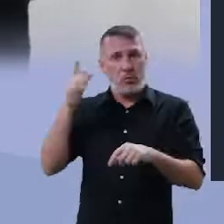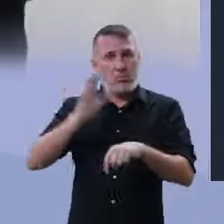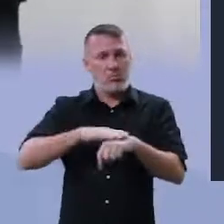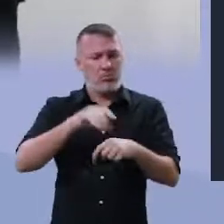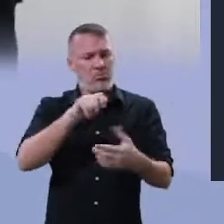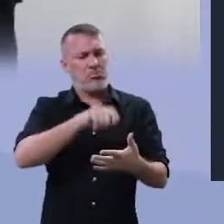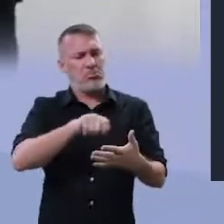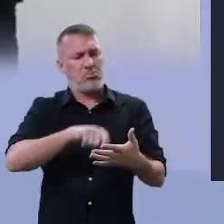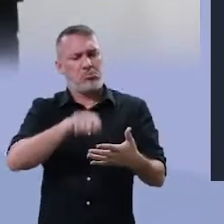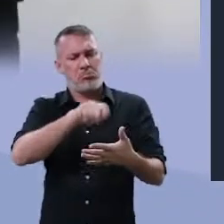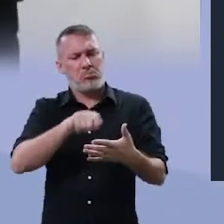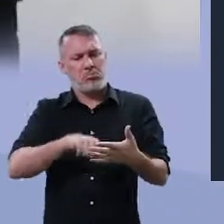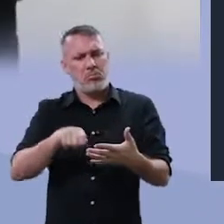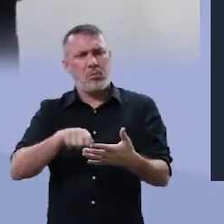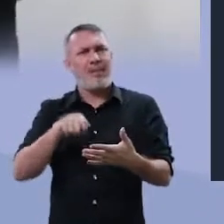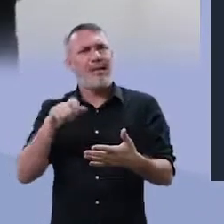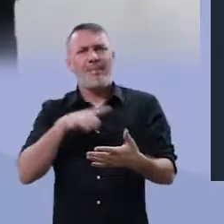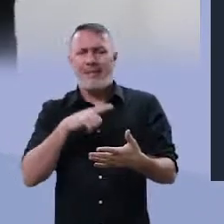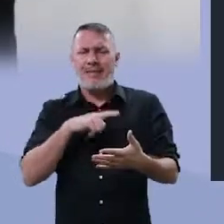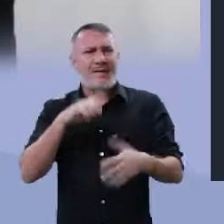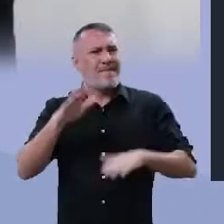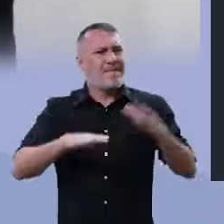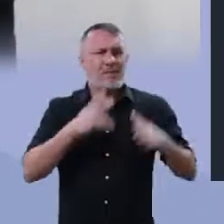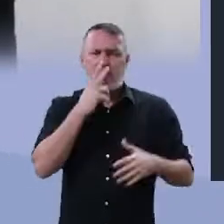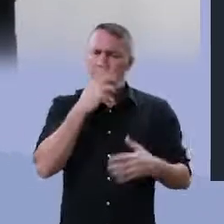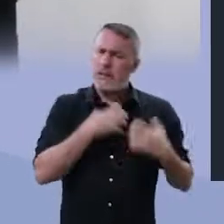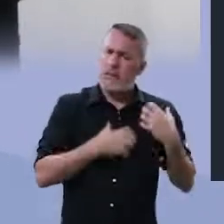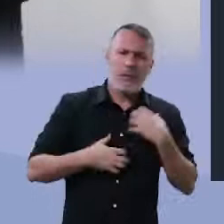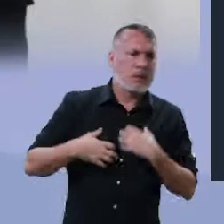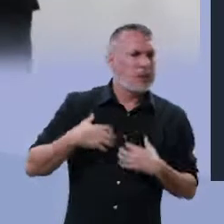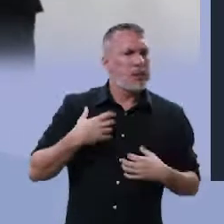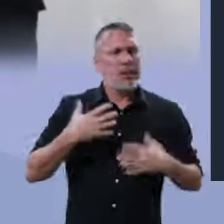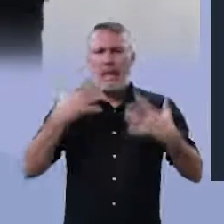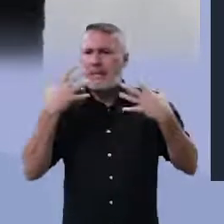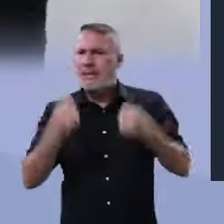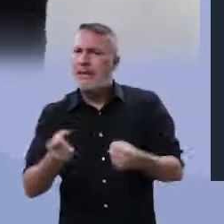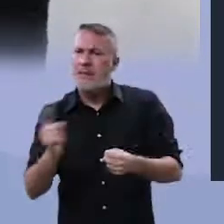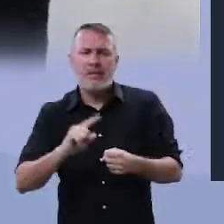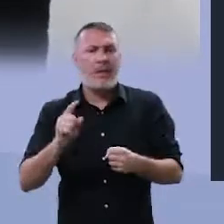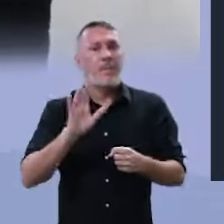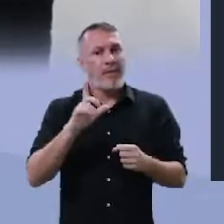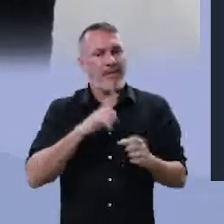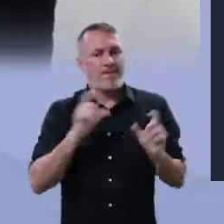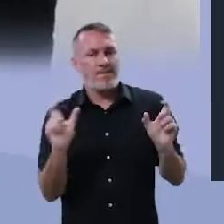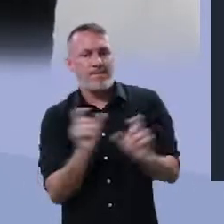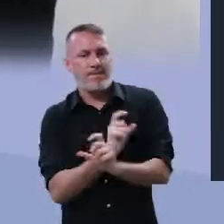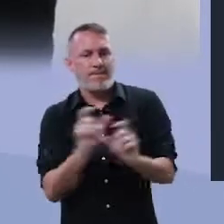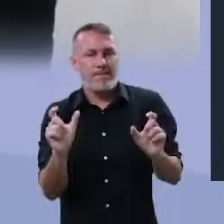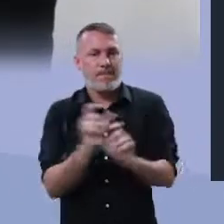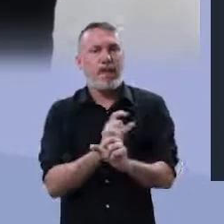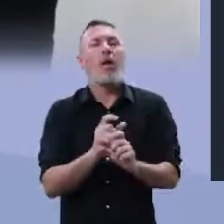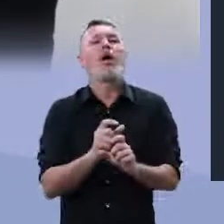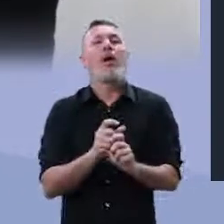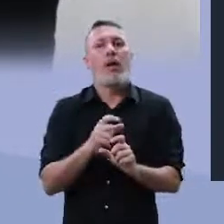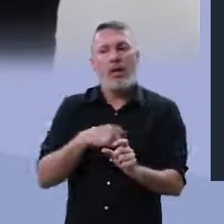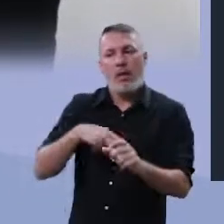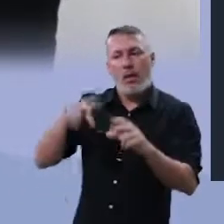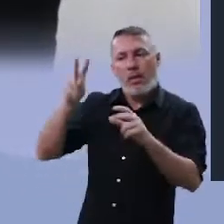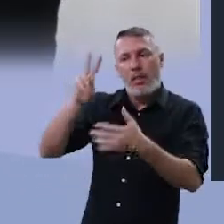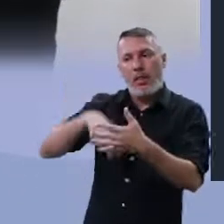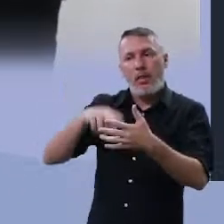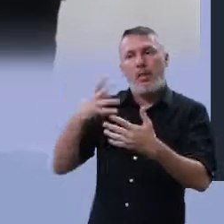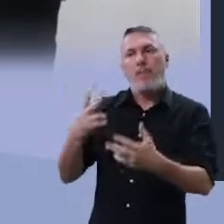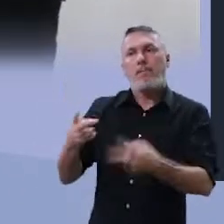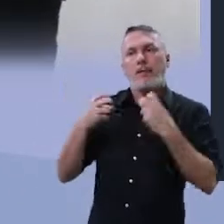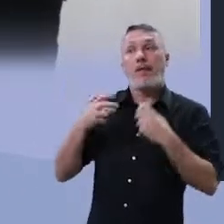escrevesse, ficar indignado. Por meio de uma linguagem conotativa, Manuel Bandeira vai nos contar